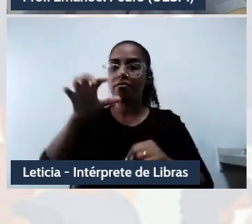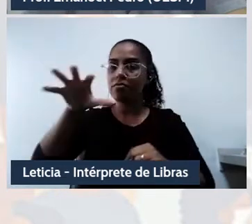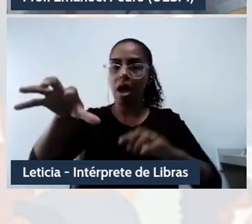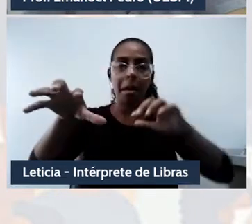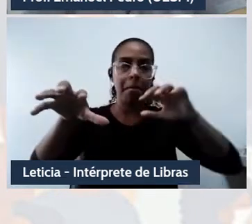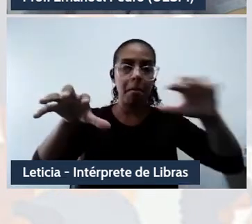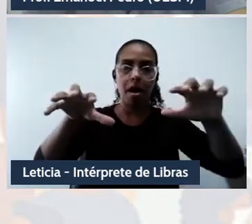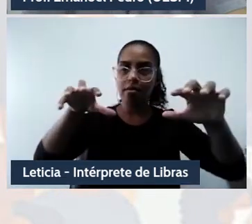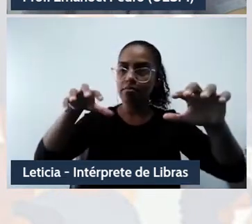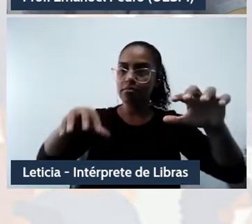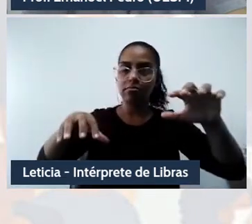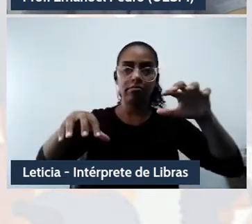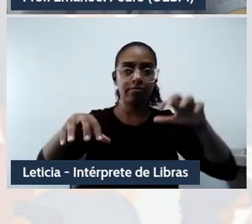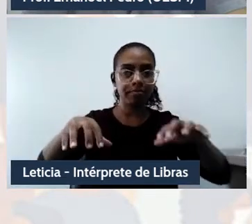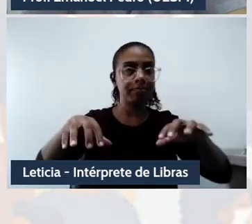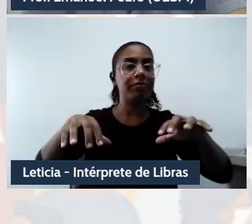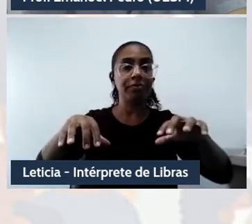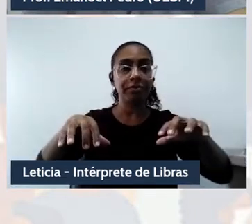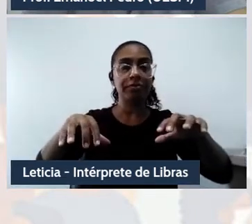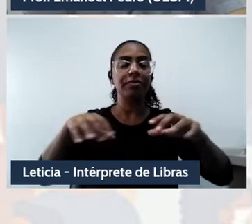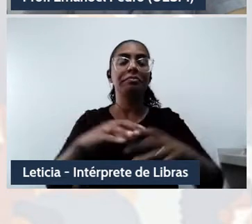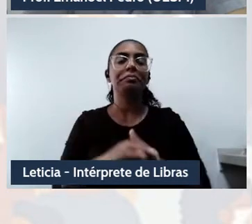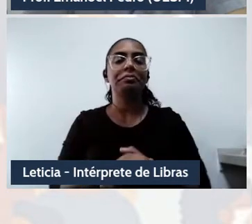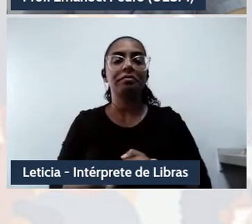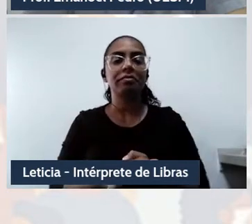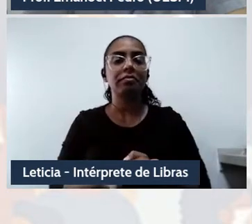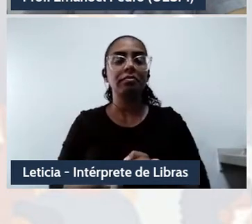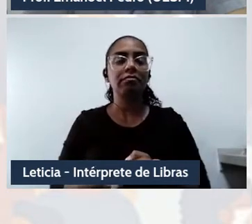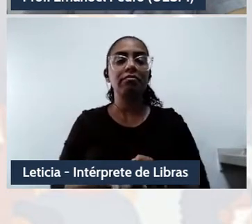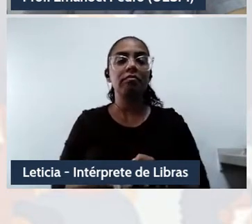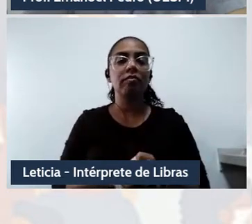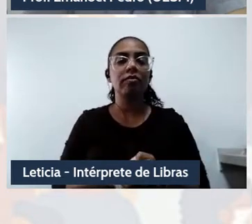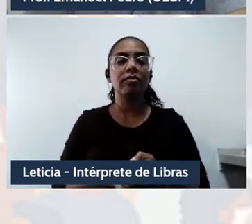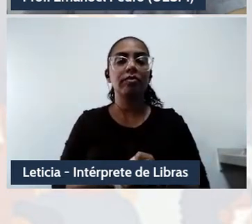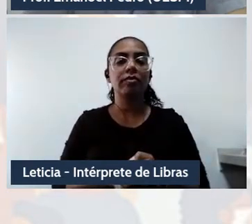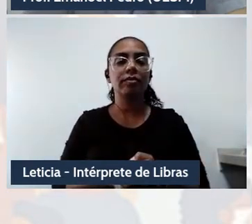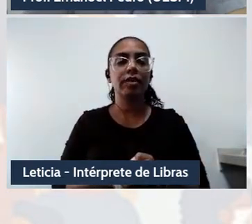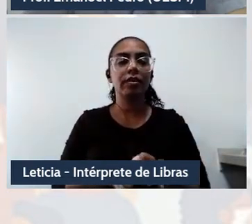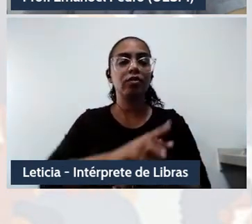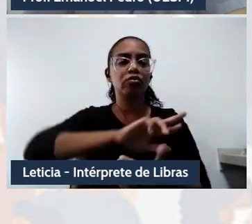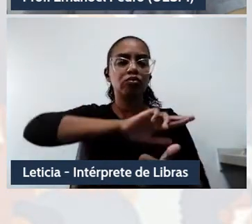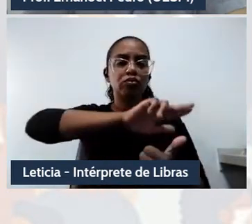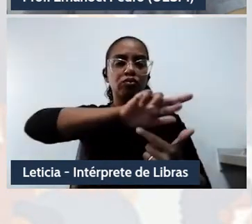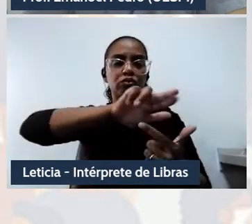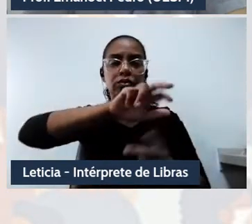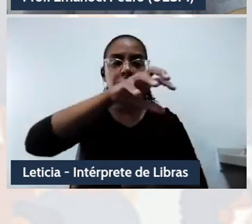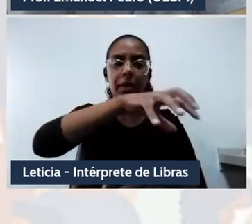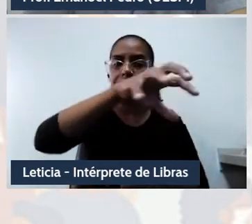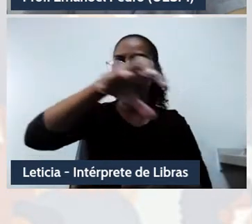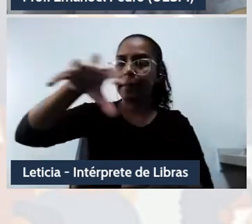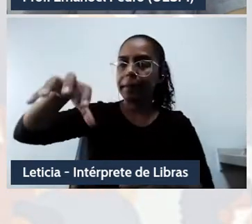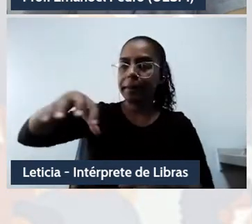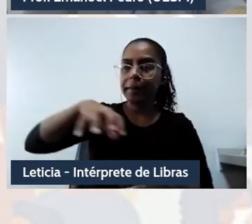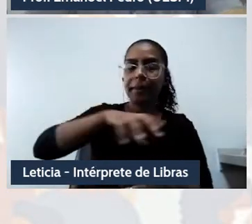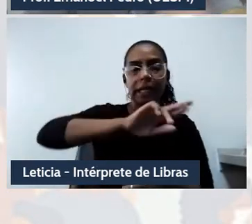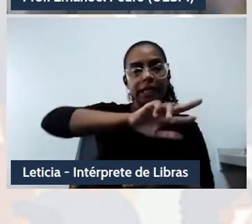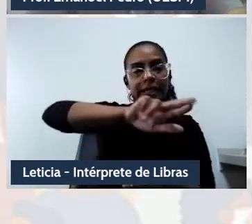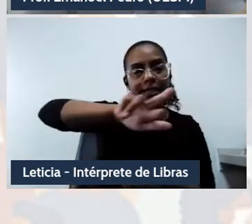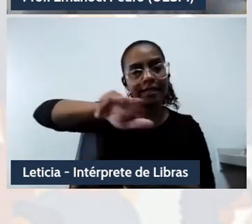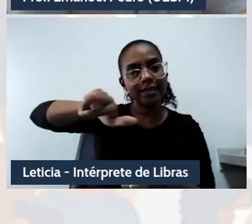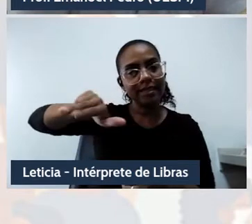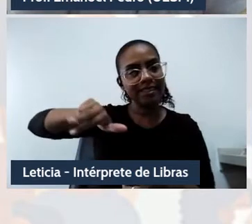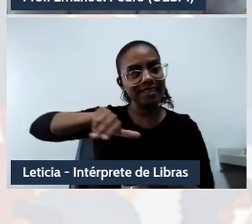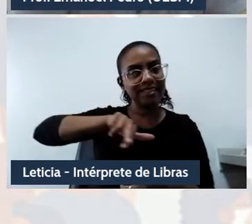ser territorializante. Uma plurilocalidade numa alusão a uma espécie de localismo